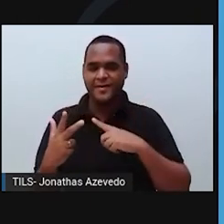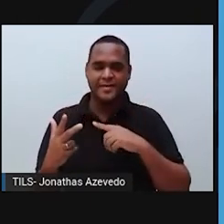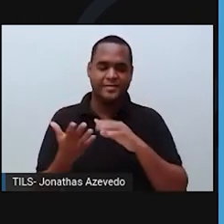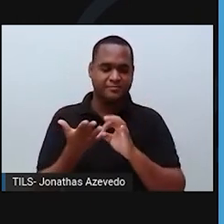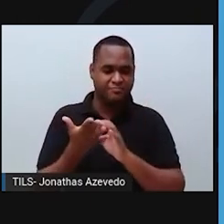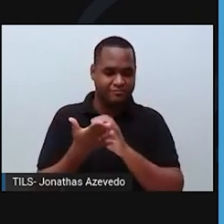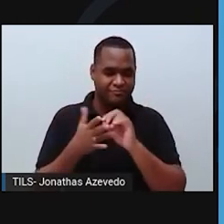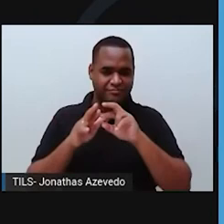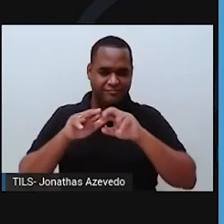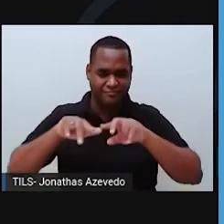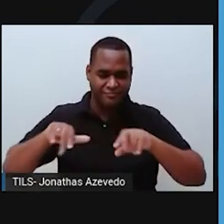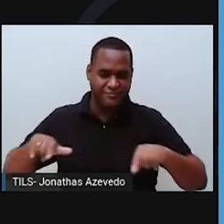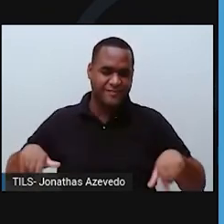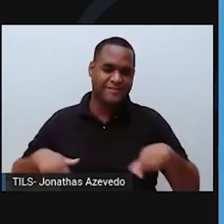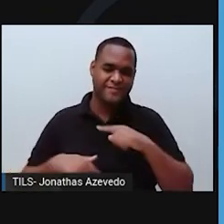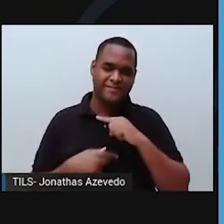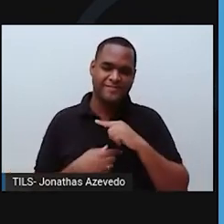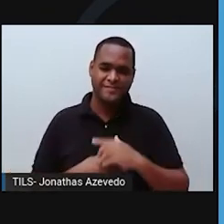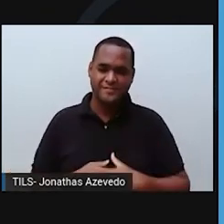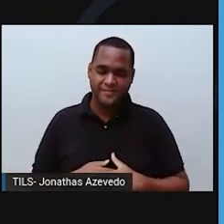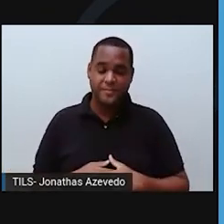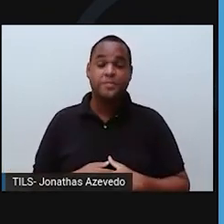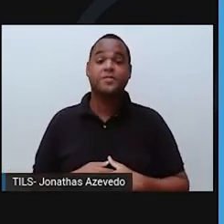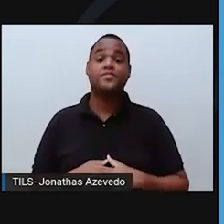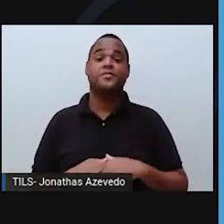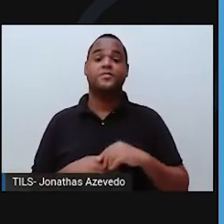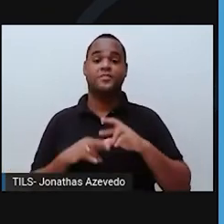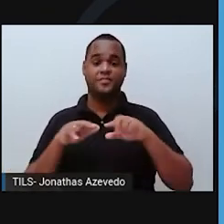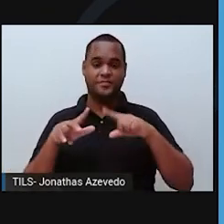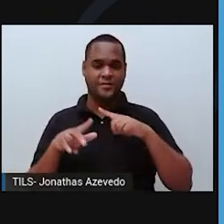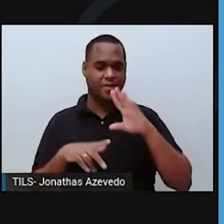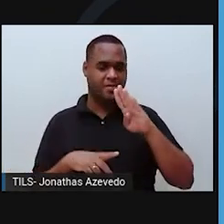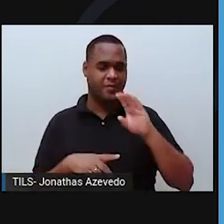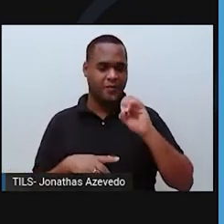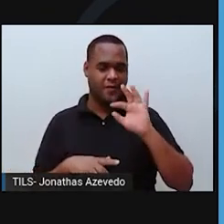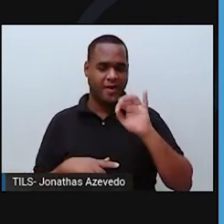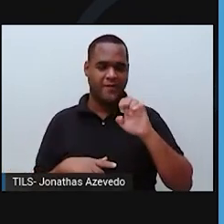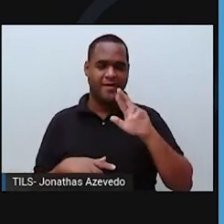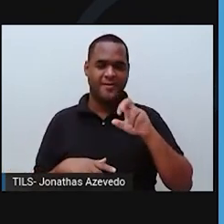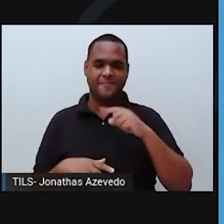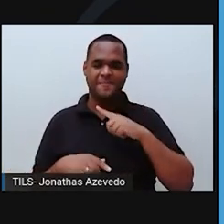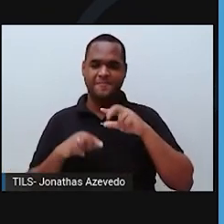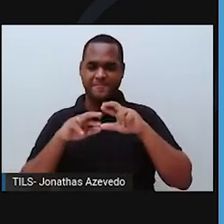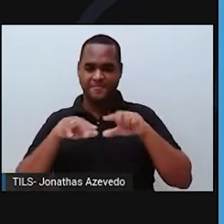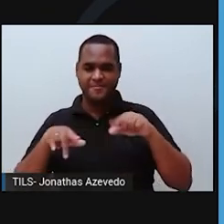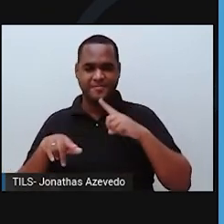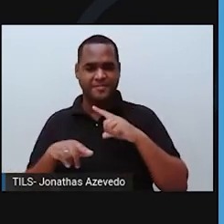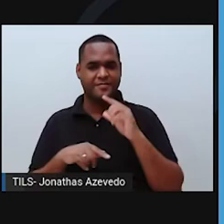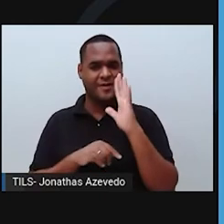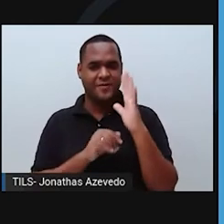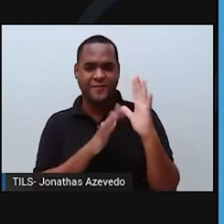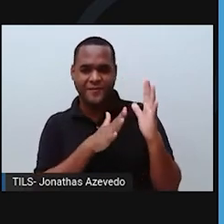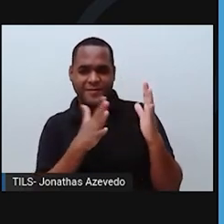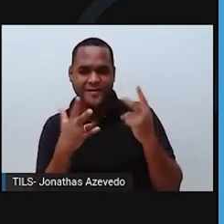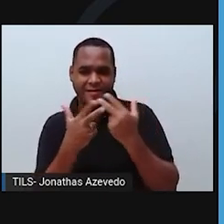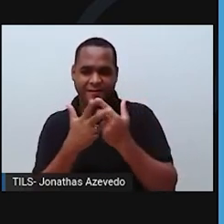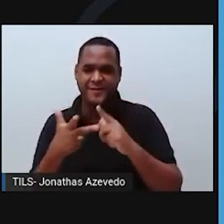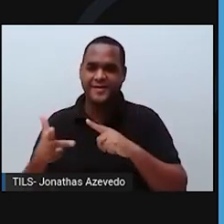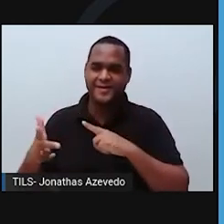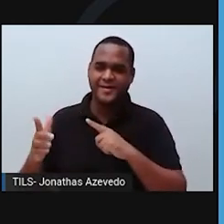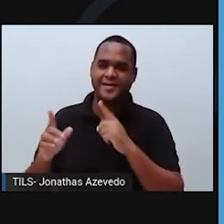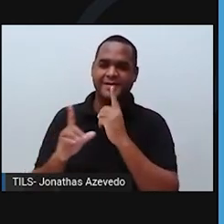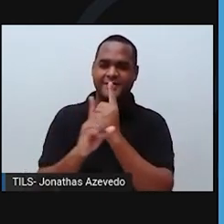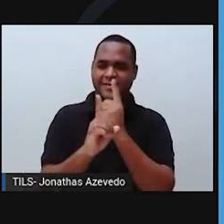fungos e as bactérias. Dentro da biosfera, encontramos diferentes ecossistemas, como os bosques, as